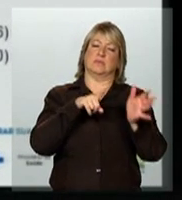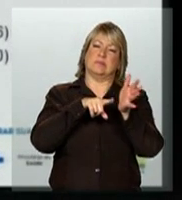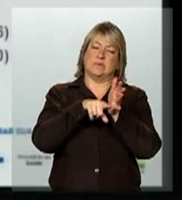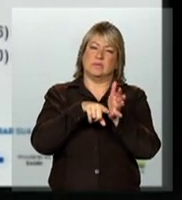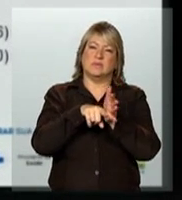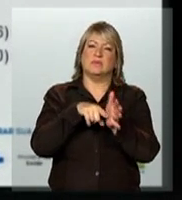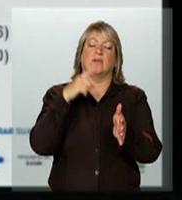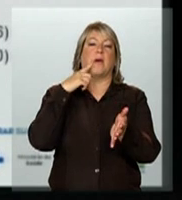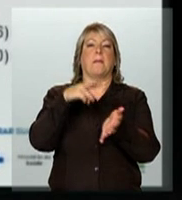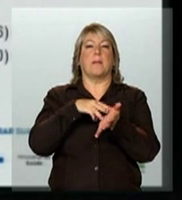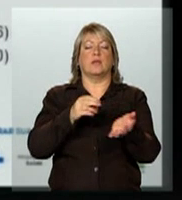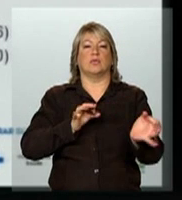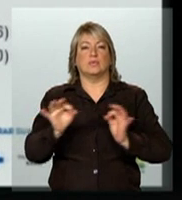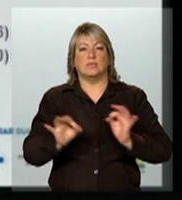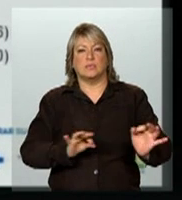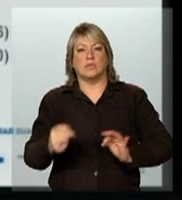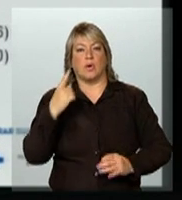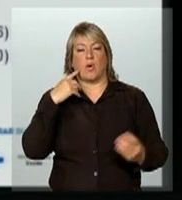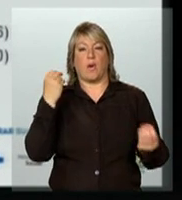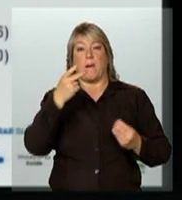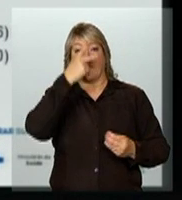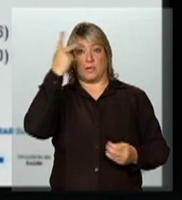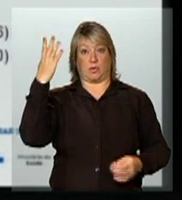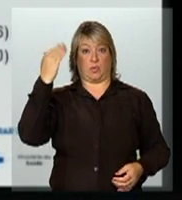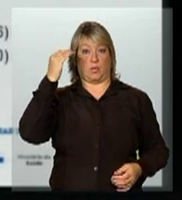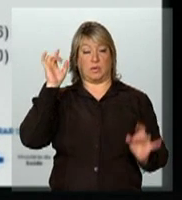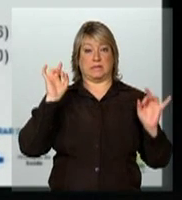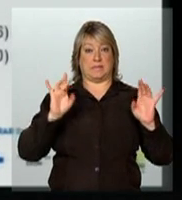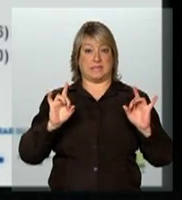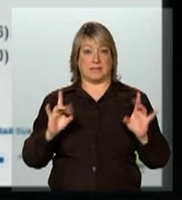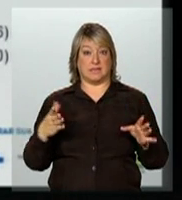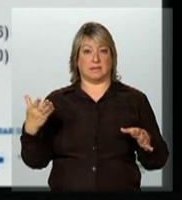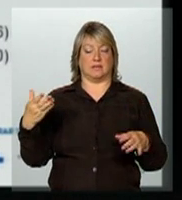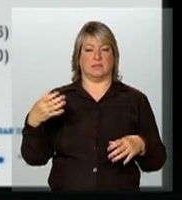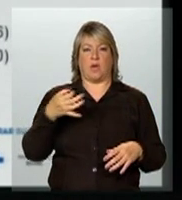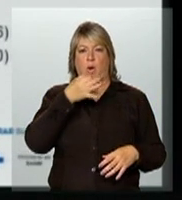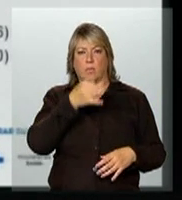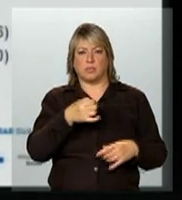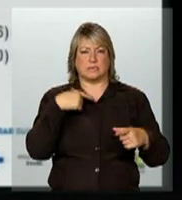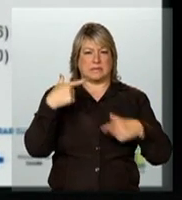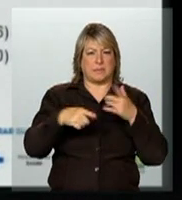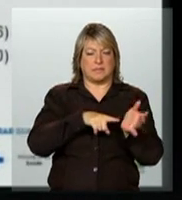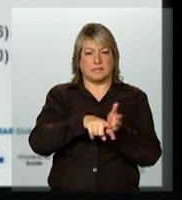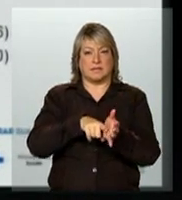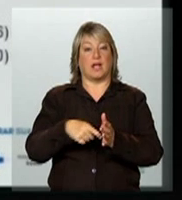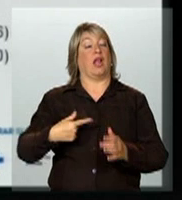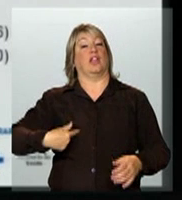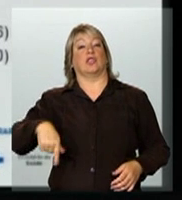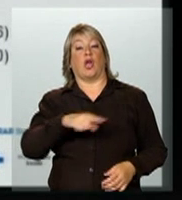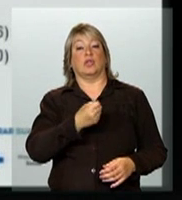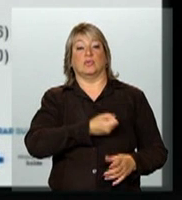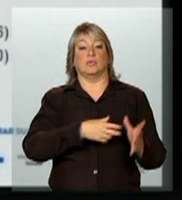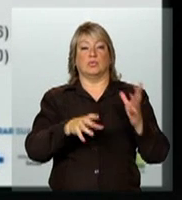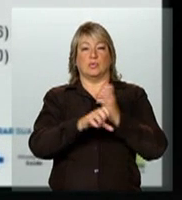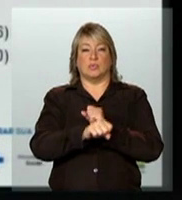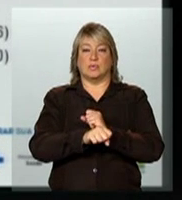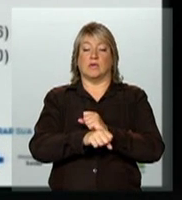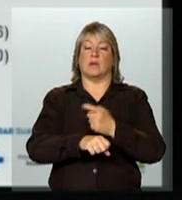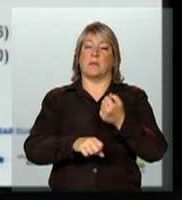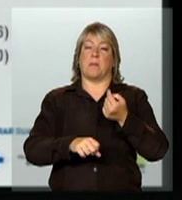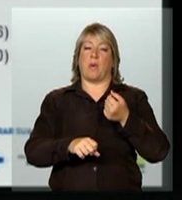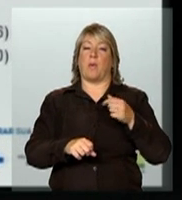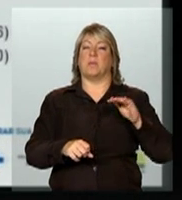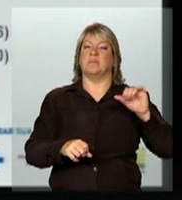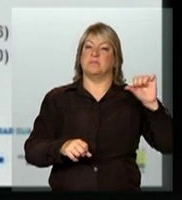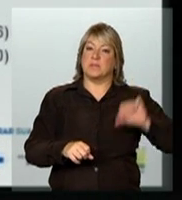ajuste metodológico, uma participação de especialistas brasileiros. O número nosso, inclusive, é um pouco pior do que o que o Pedro apresentou da Unaids.